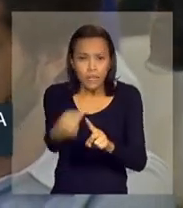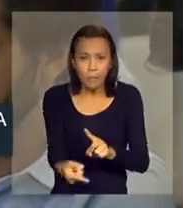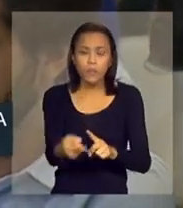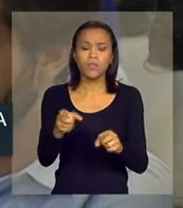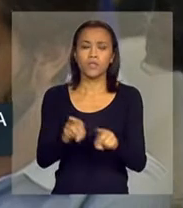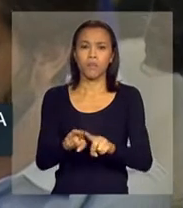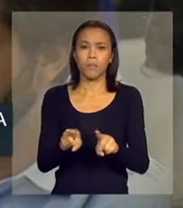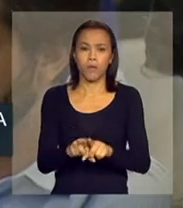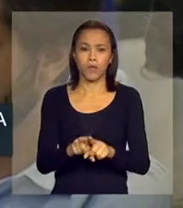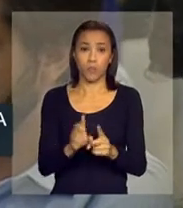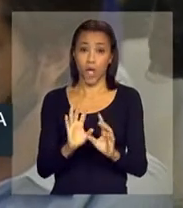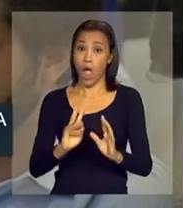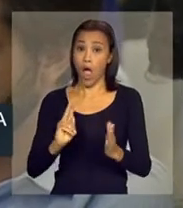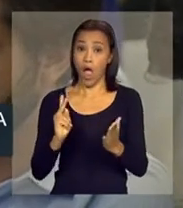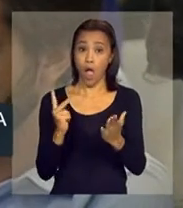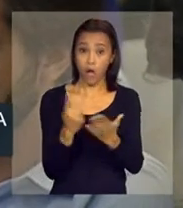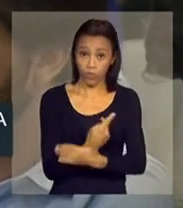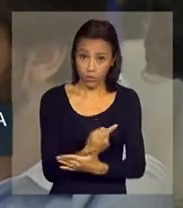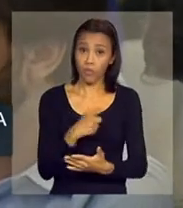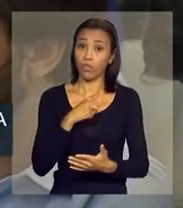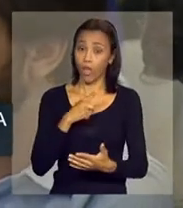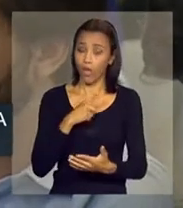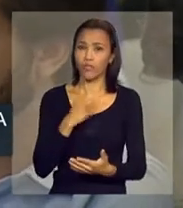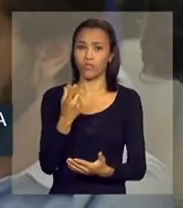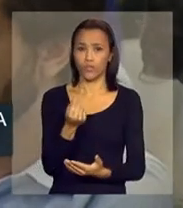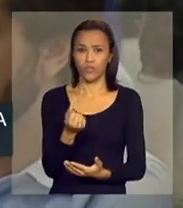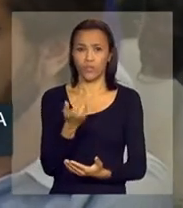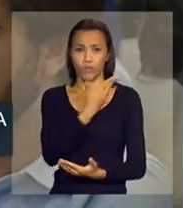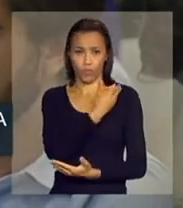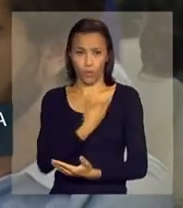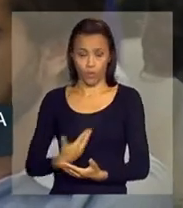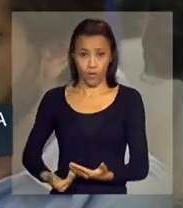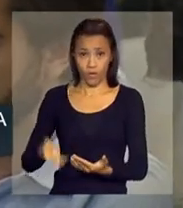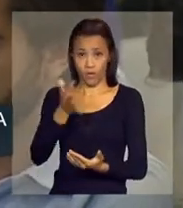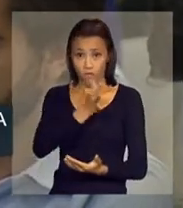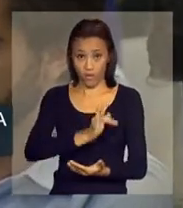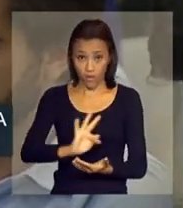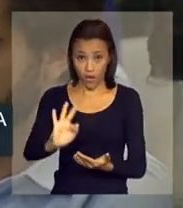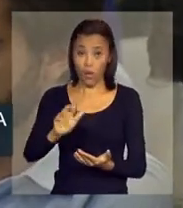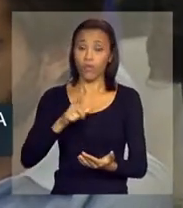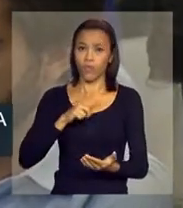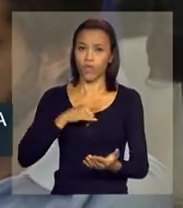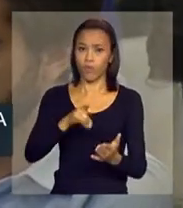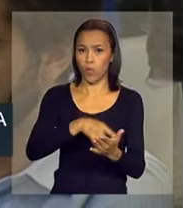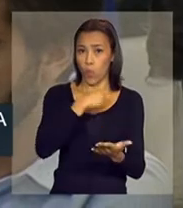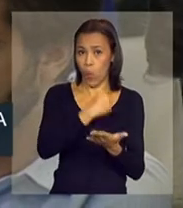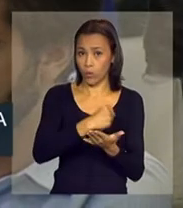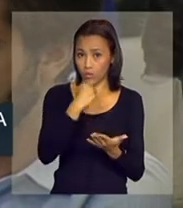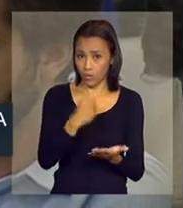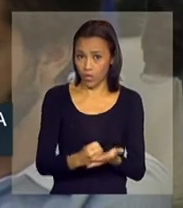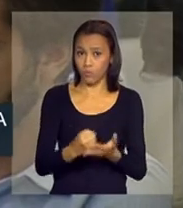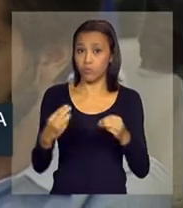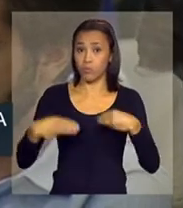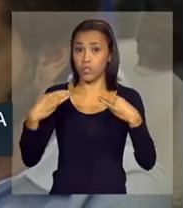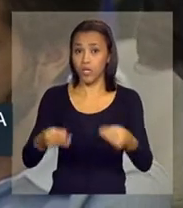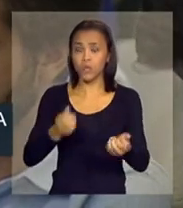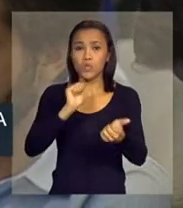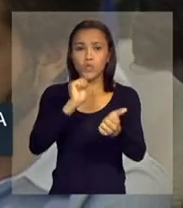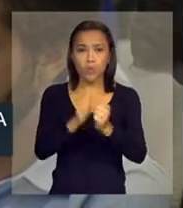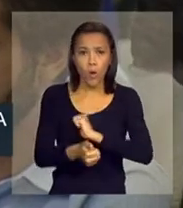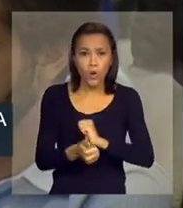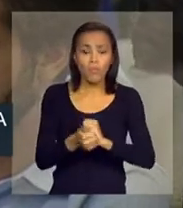de dados, nesse caso específico, houve, sim, dinheiro do governo federal, havia um contrato do Ministério do Esporte para bancar essa